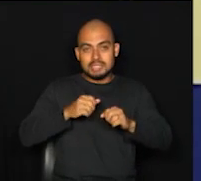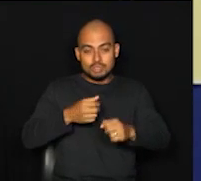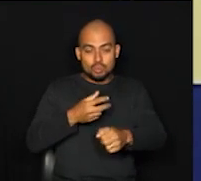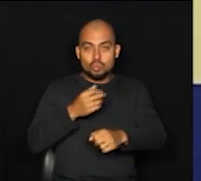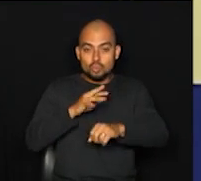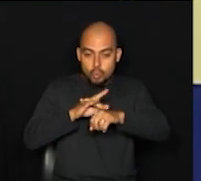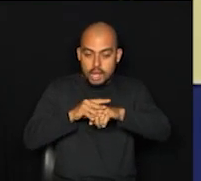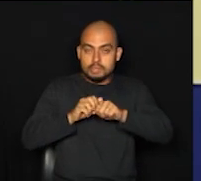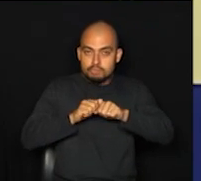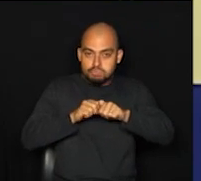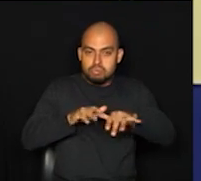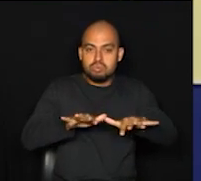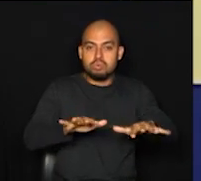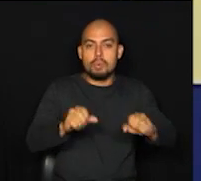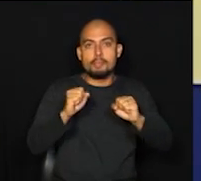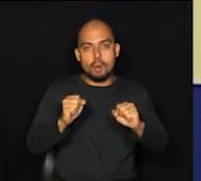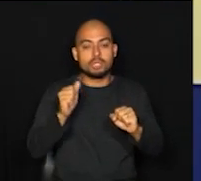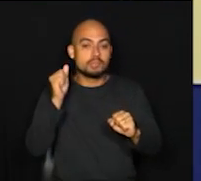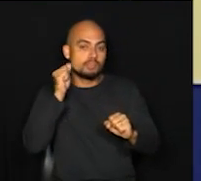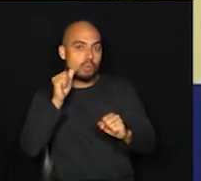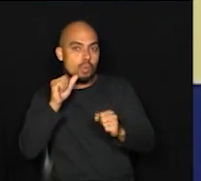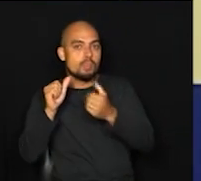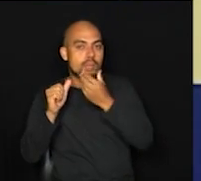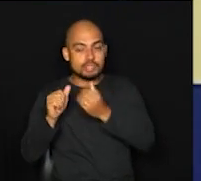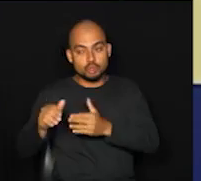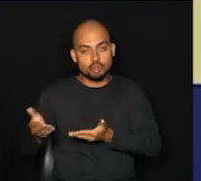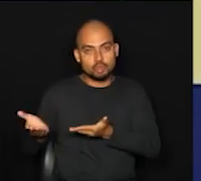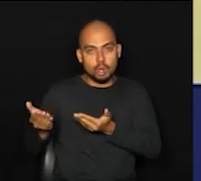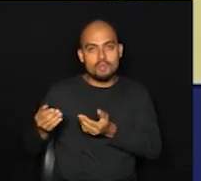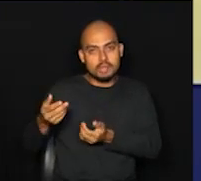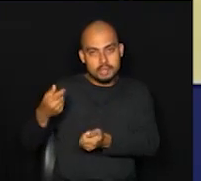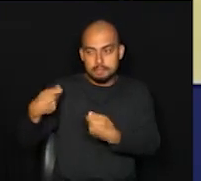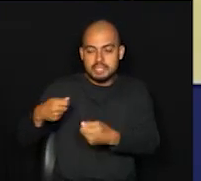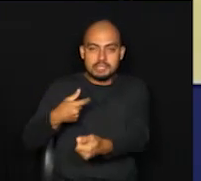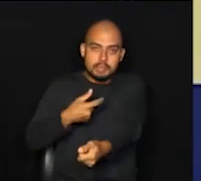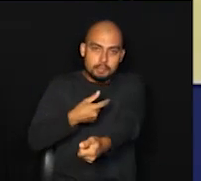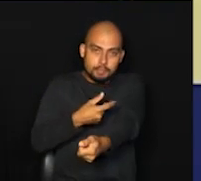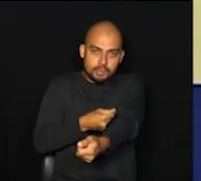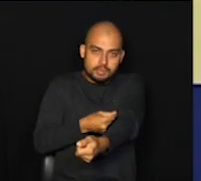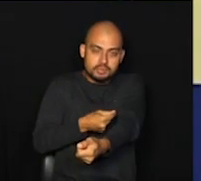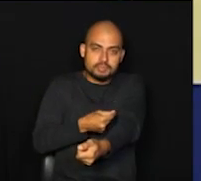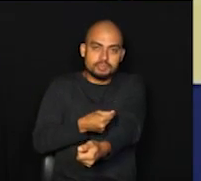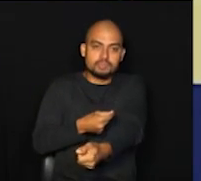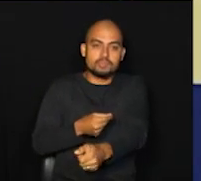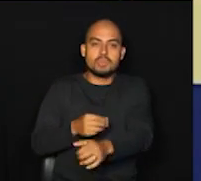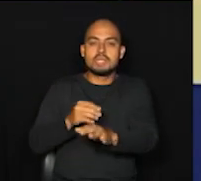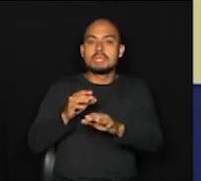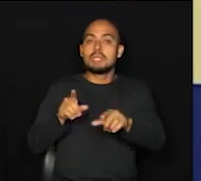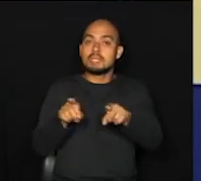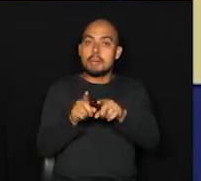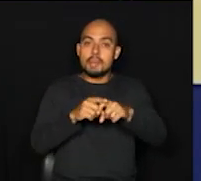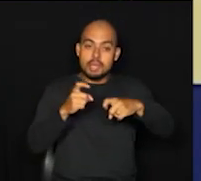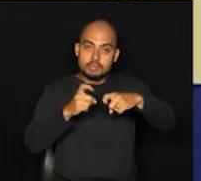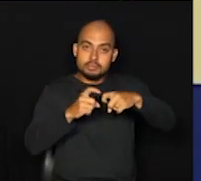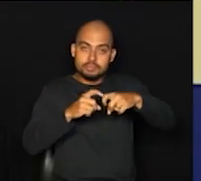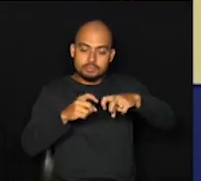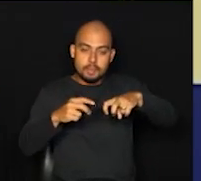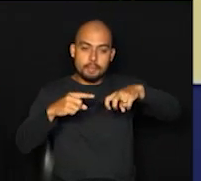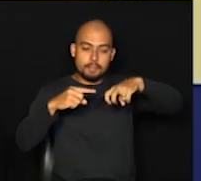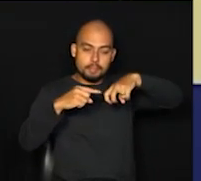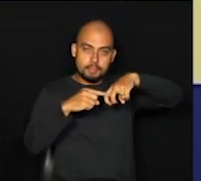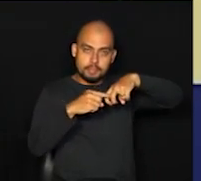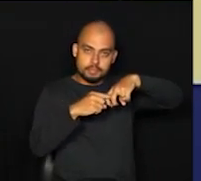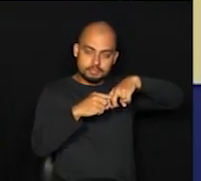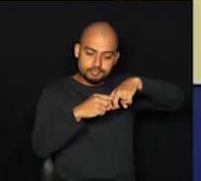Então, tanto os meninos como as meninas devem ser vacinados. E o salto que nós demos com o Papa Nicolau, nós daremos um